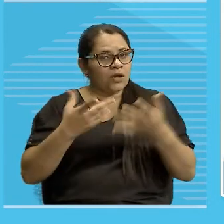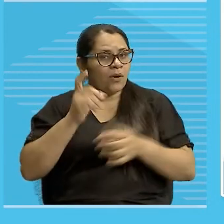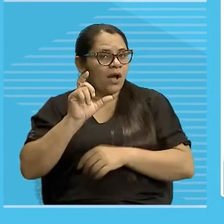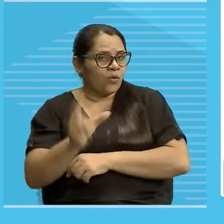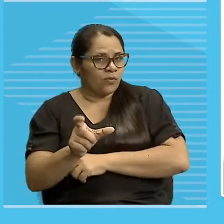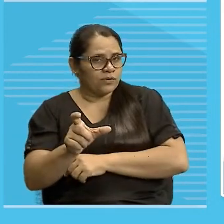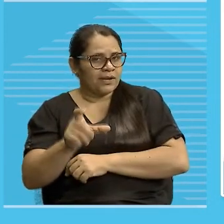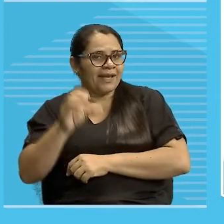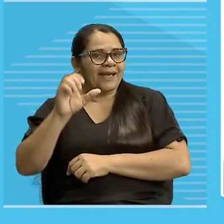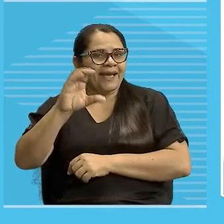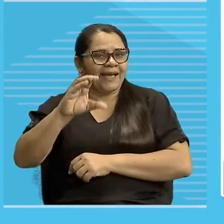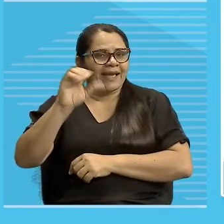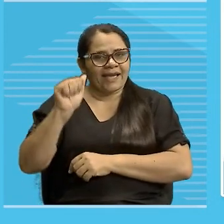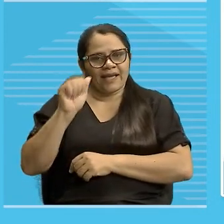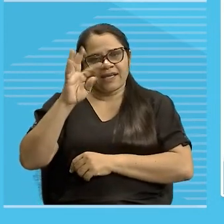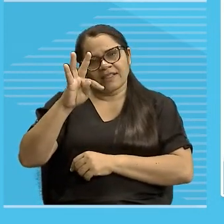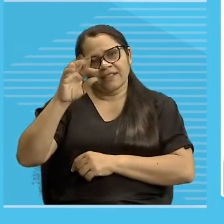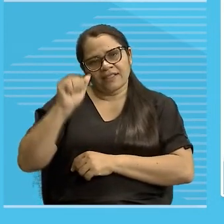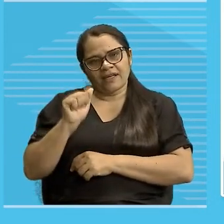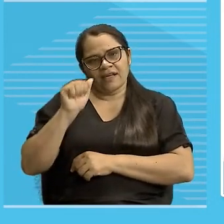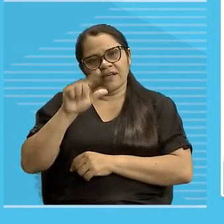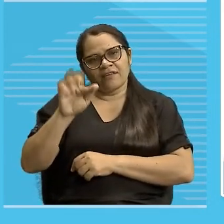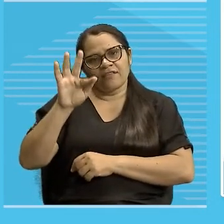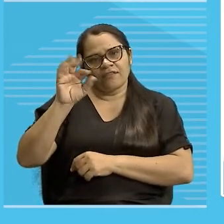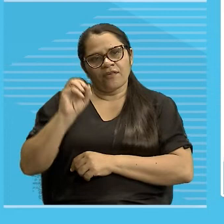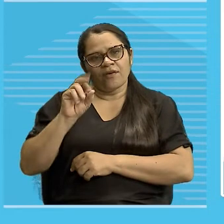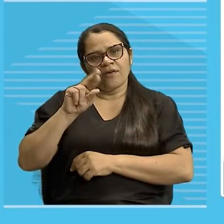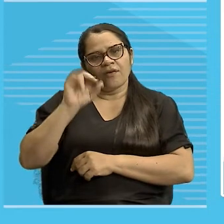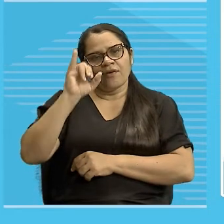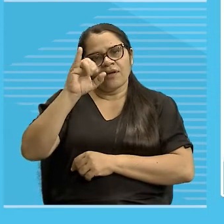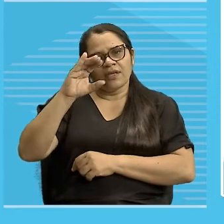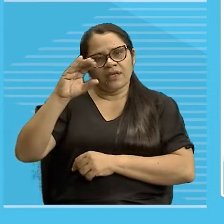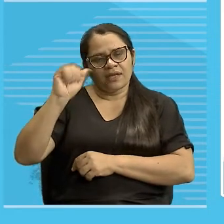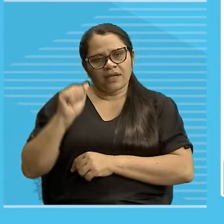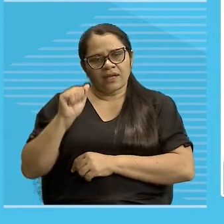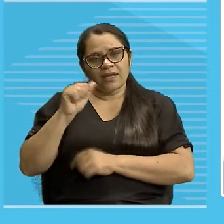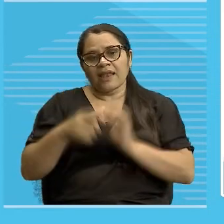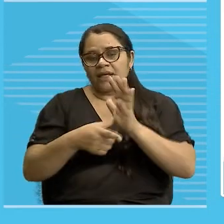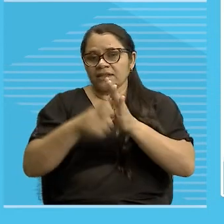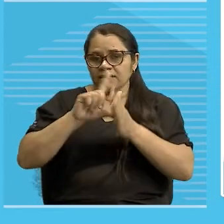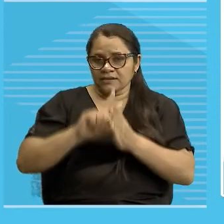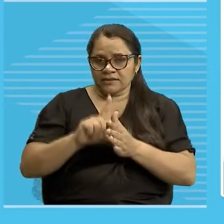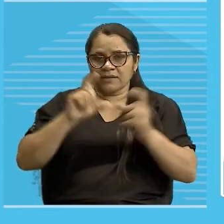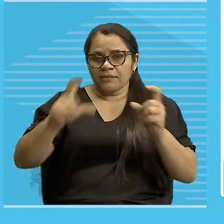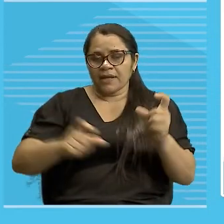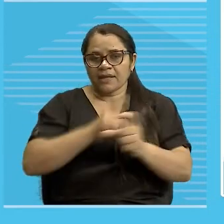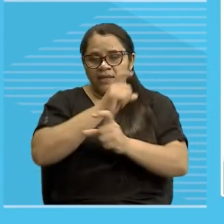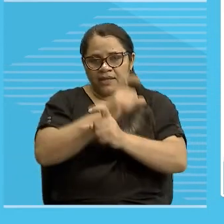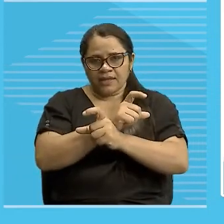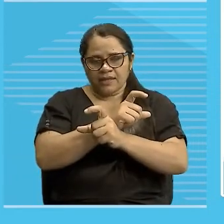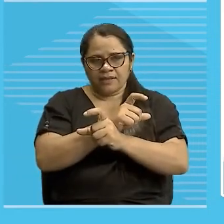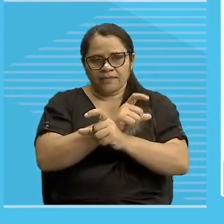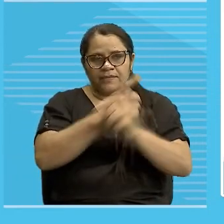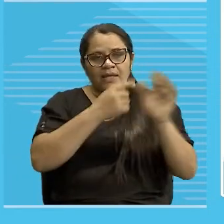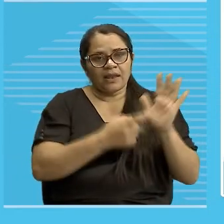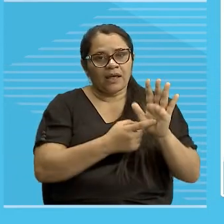antecipa, ou seja, ela vai te levar ao movimento de